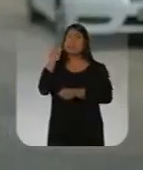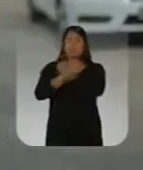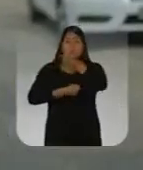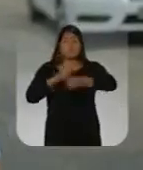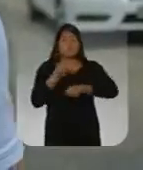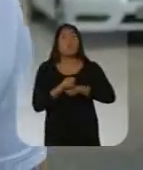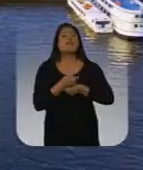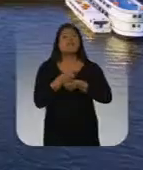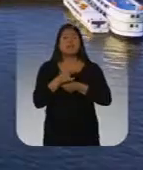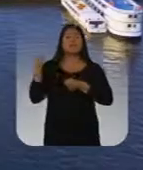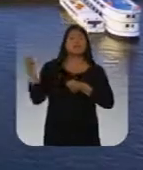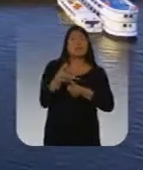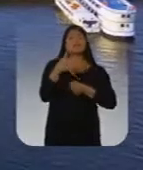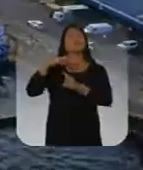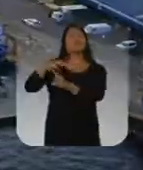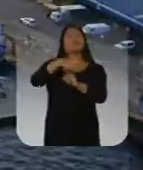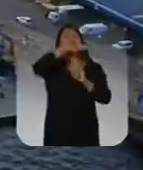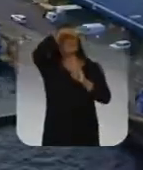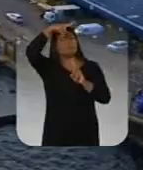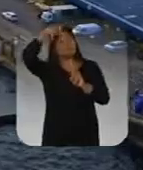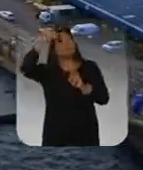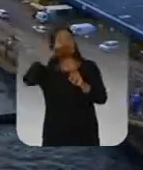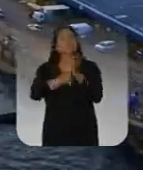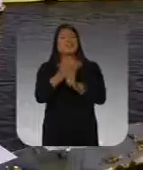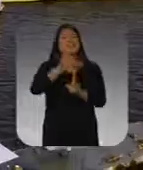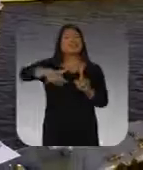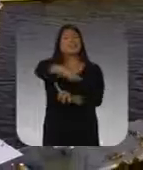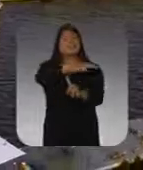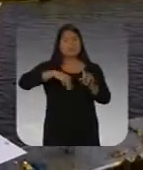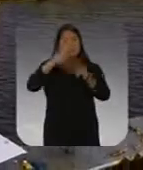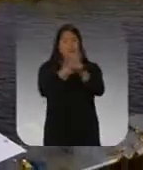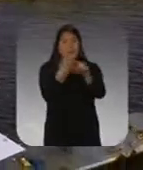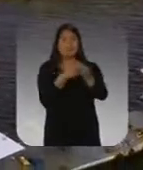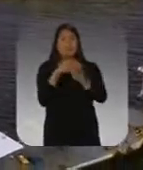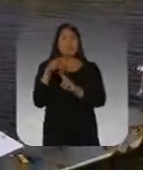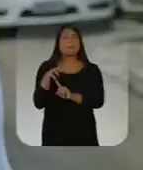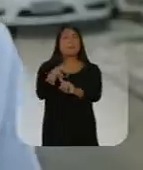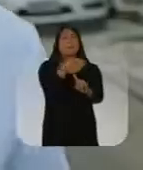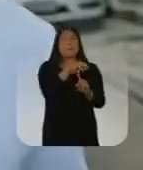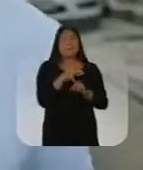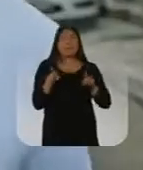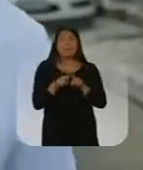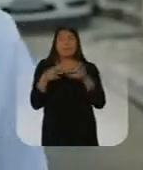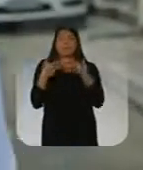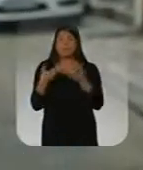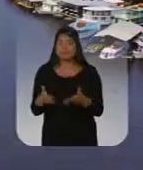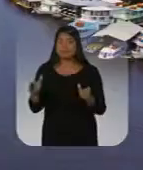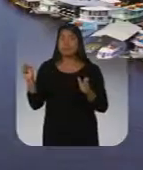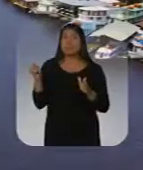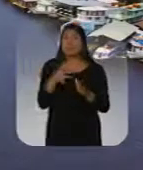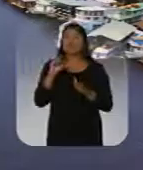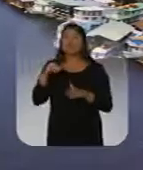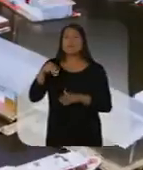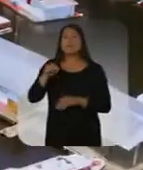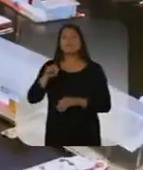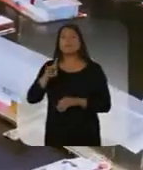ano, vamos iniciar a construção do complexo da nova Manaus Moderna. Incluindo a Ola e a Feira. Além disso, vamos dar início às obras